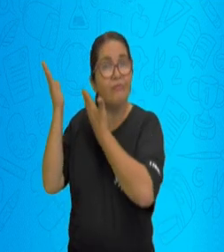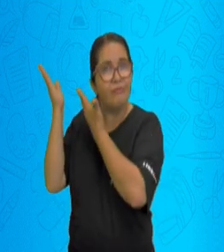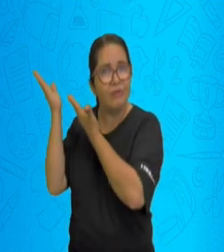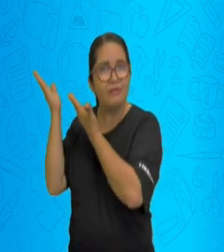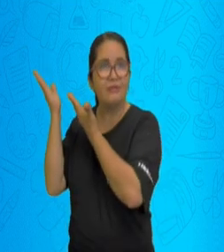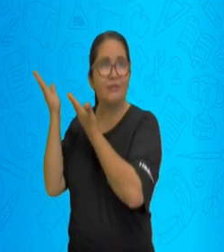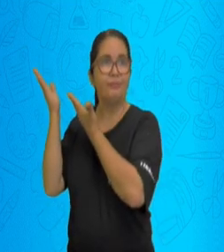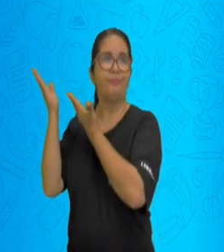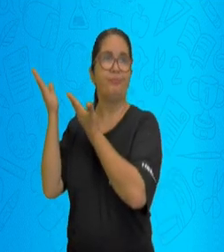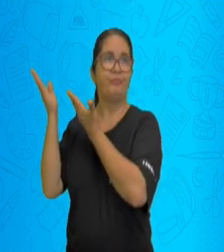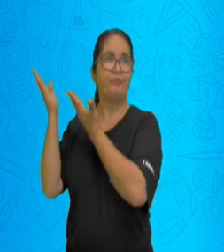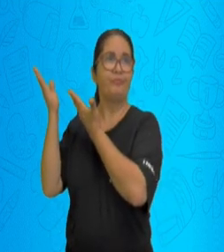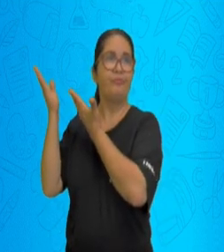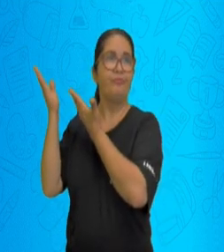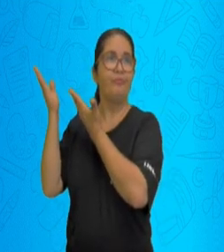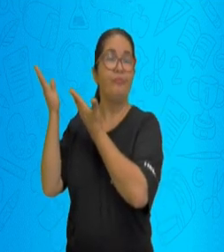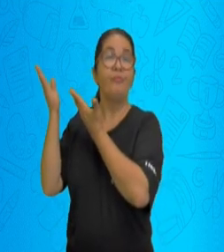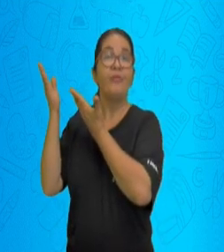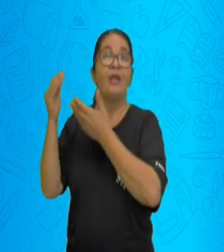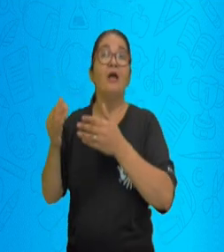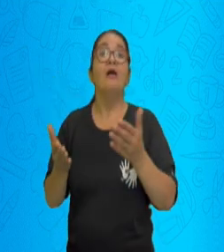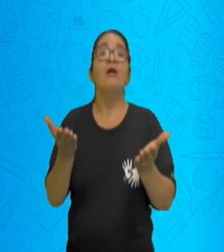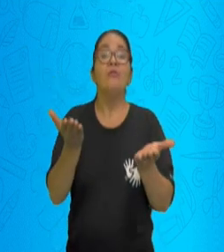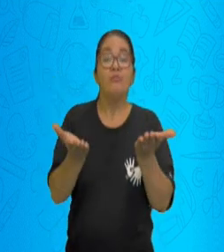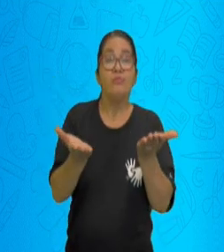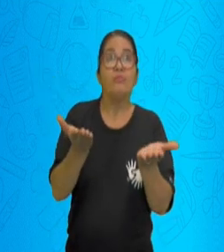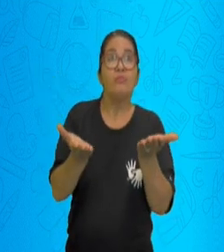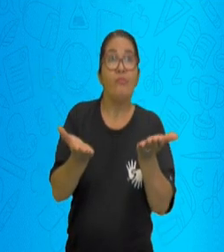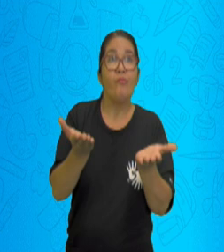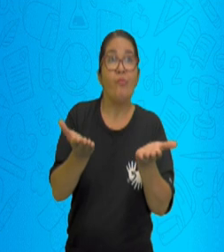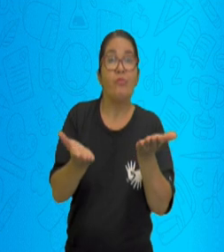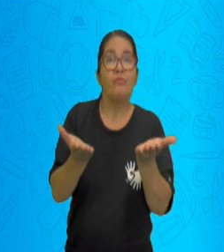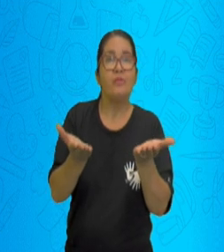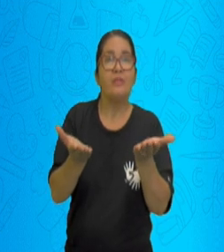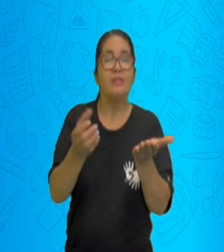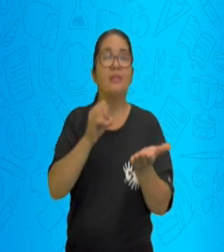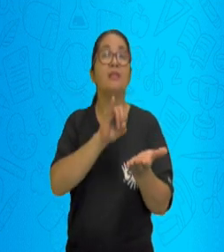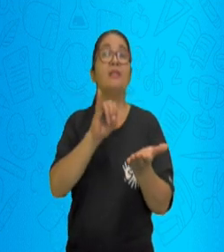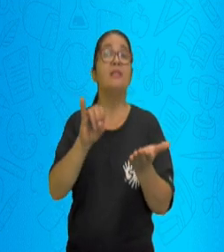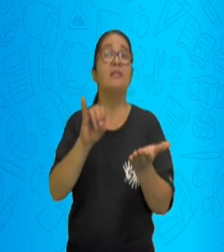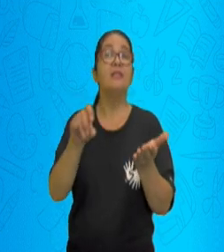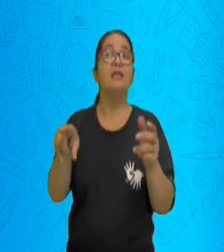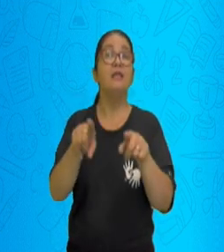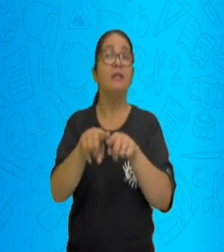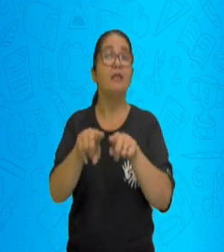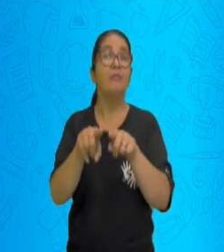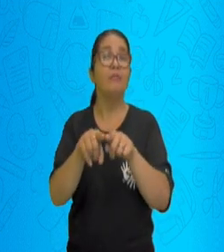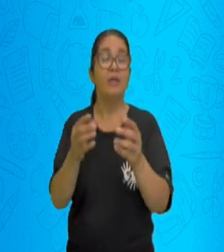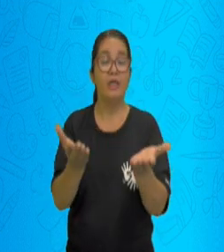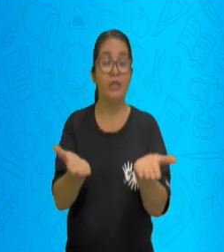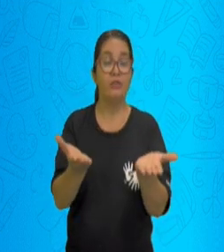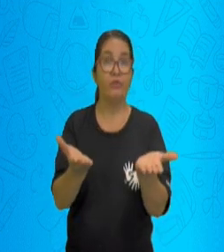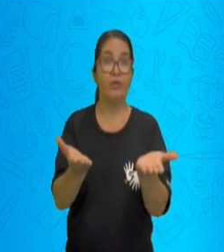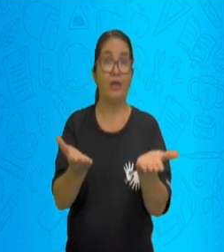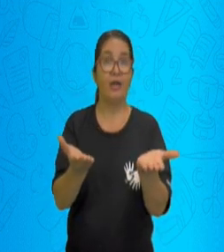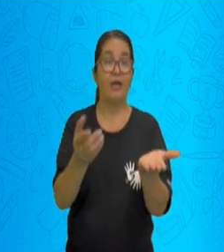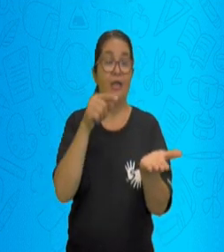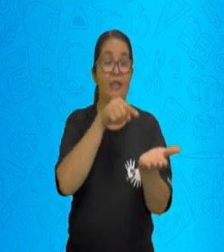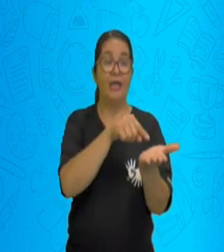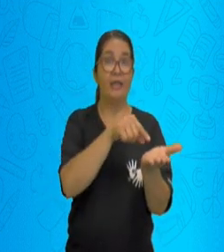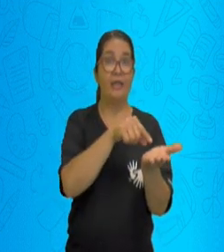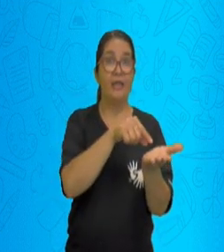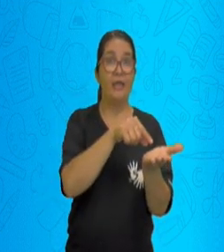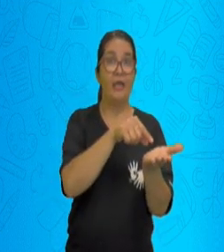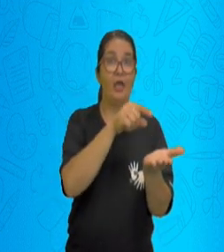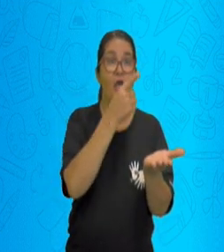gramas de ambos os lados, a balança vai continuar com o sistema de equilíbrio? Vamos analisar. Então, 1.500 gramas. Eu posso